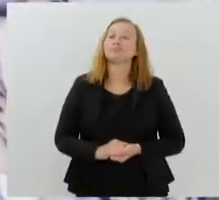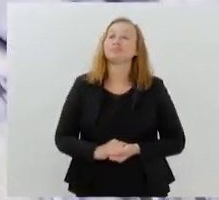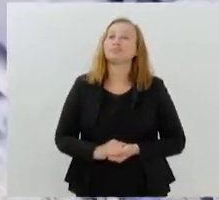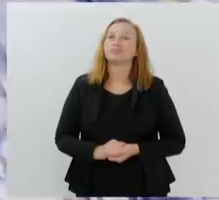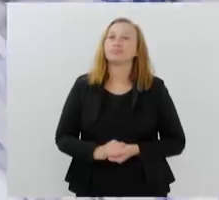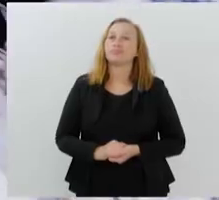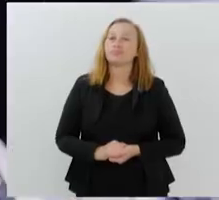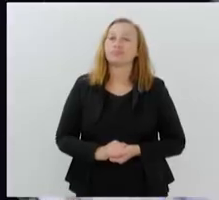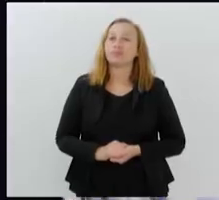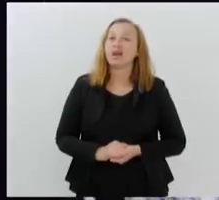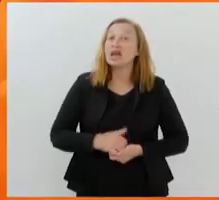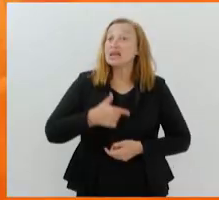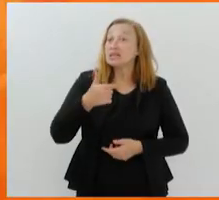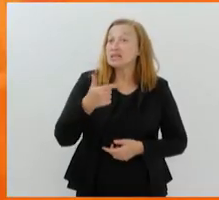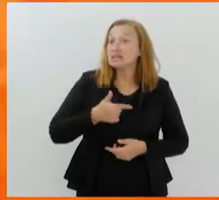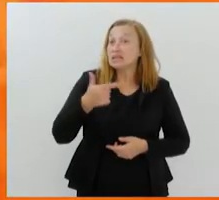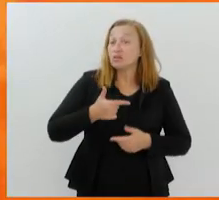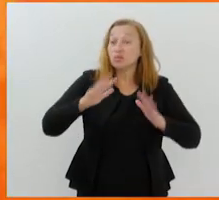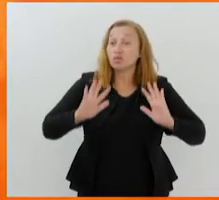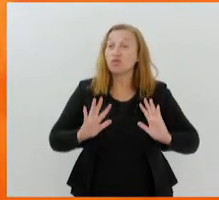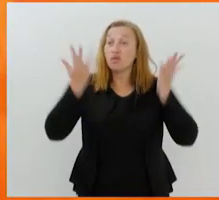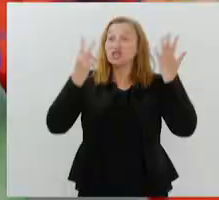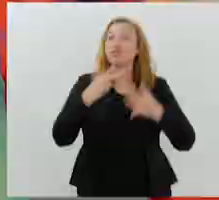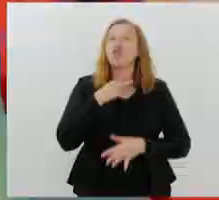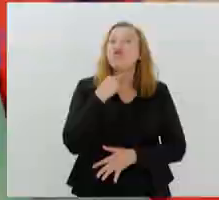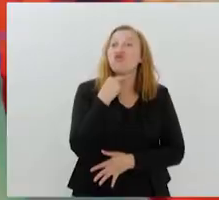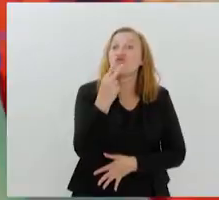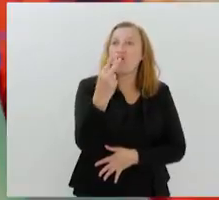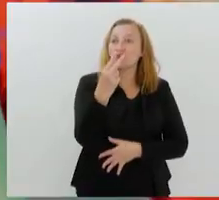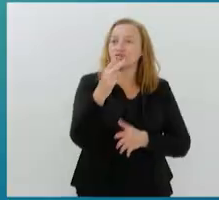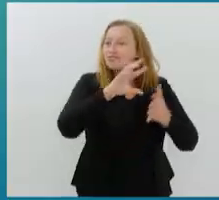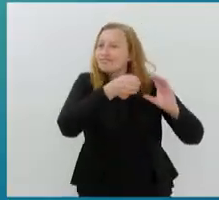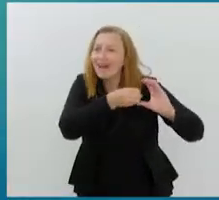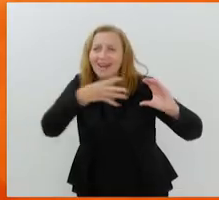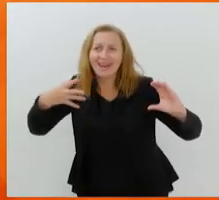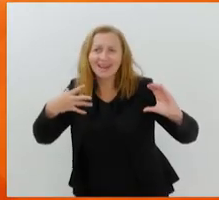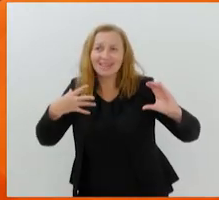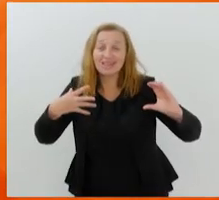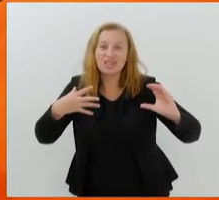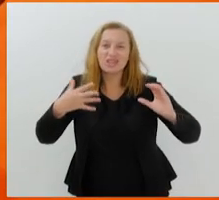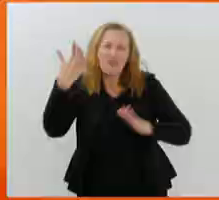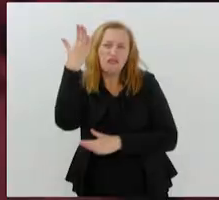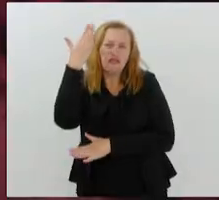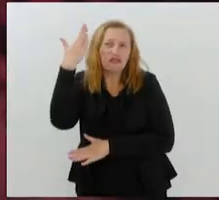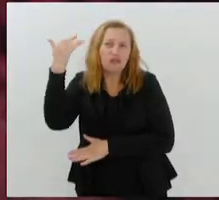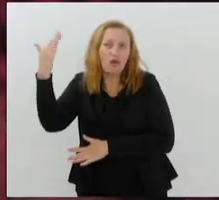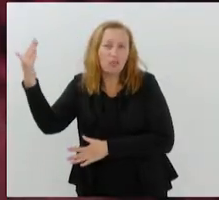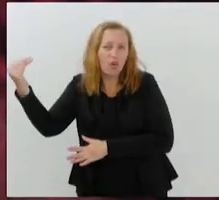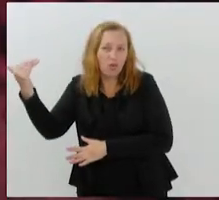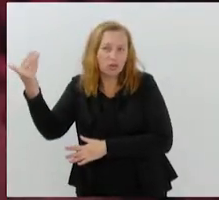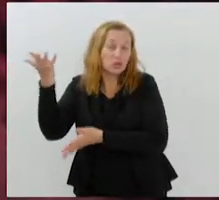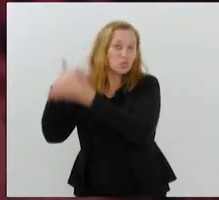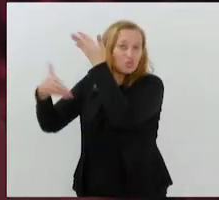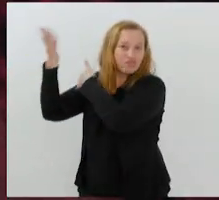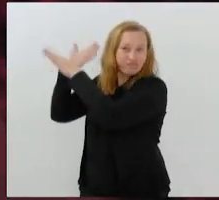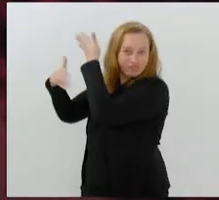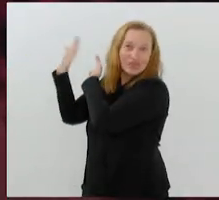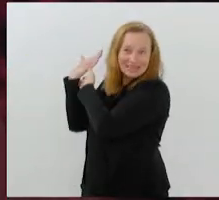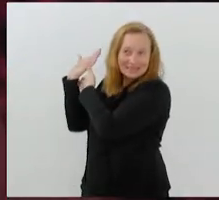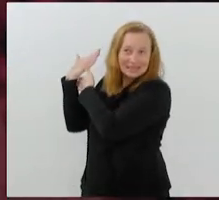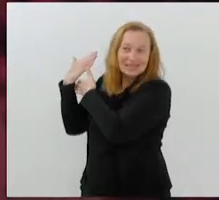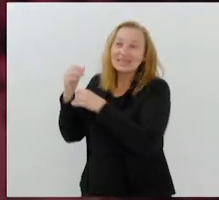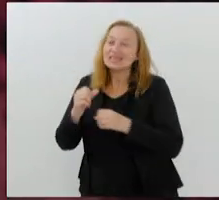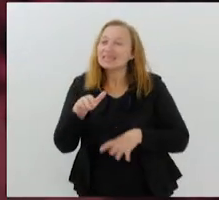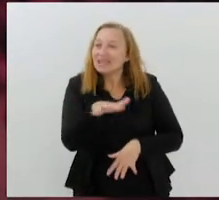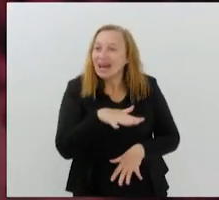Em sua segunda edição, o Festival Vozes mantém a característica que fez grande sucesso na sua estreia ano passado na